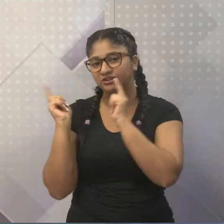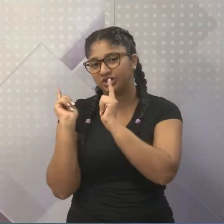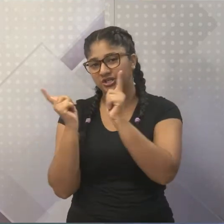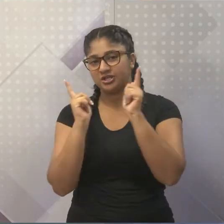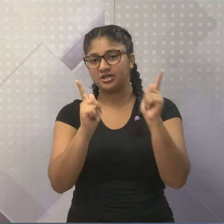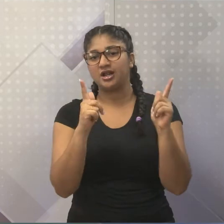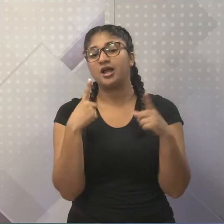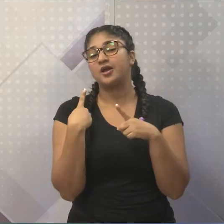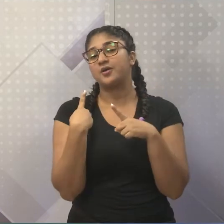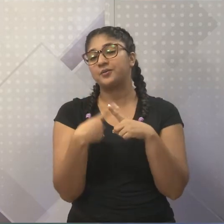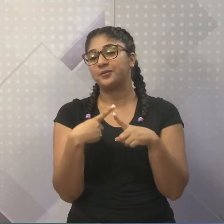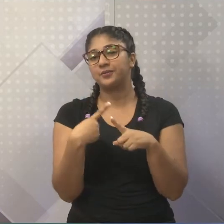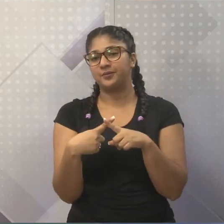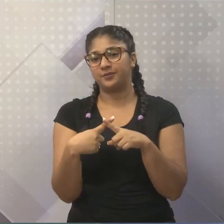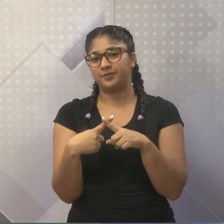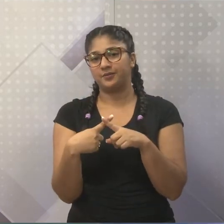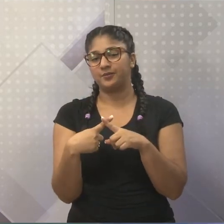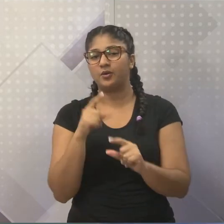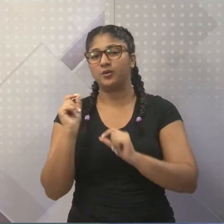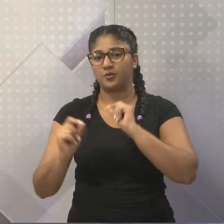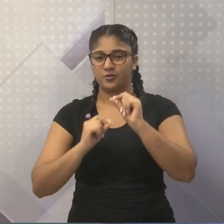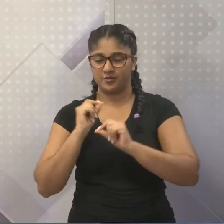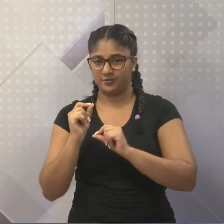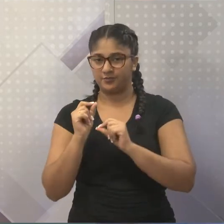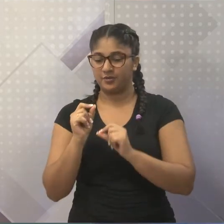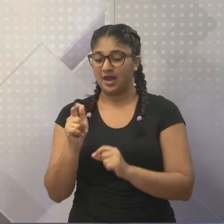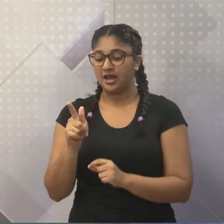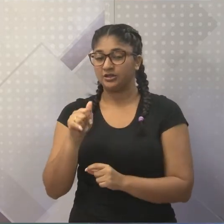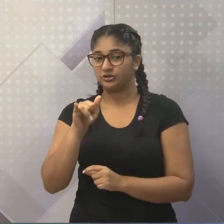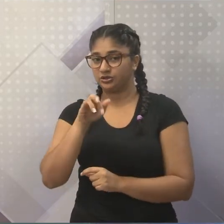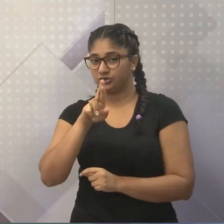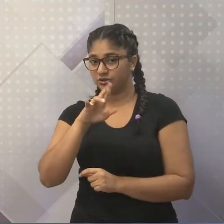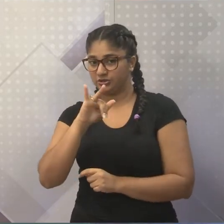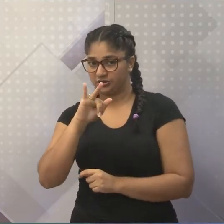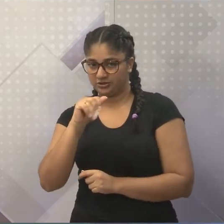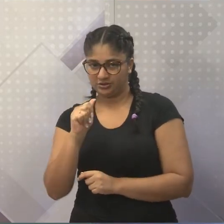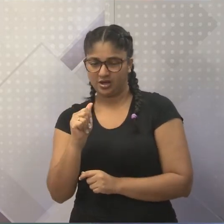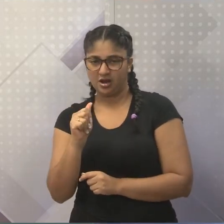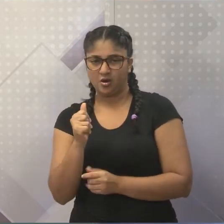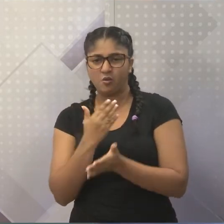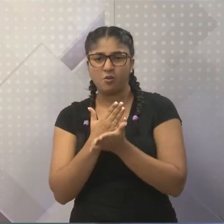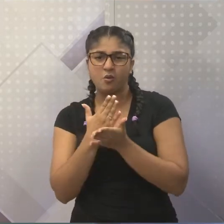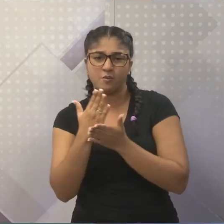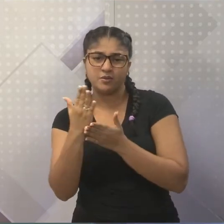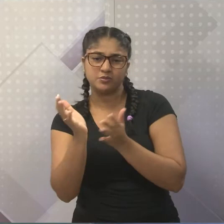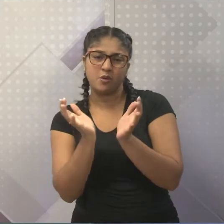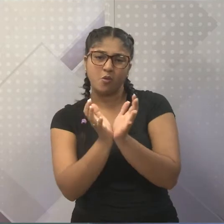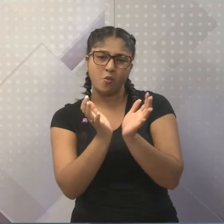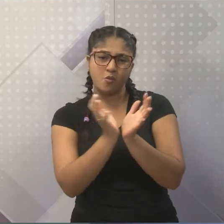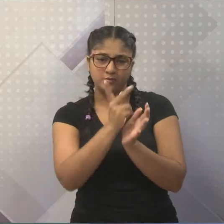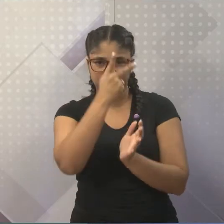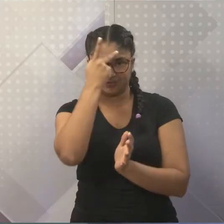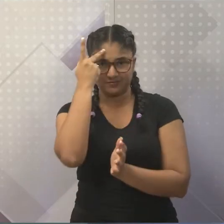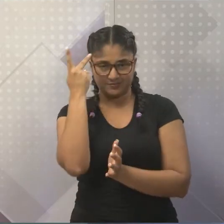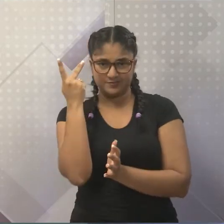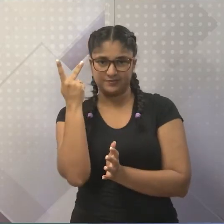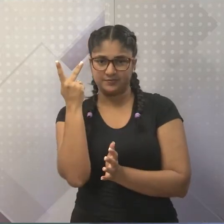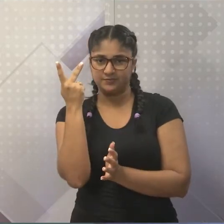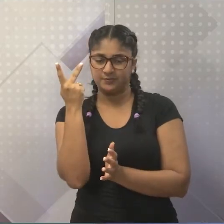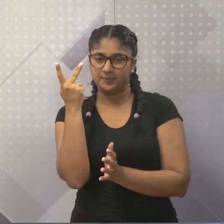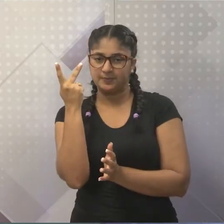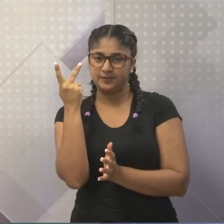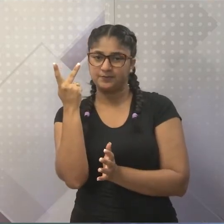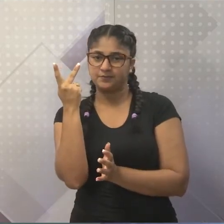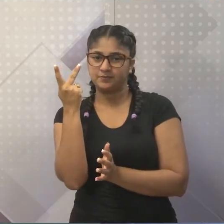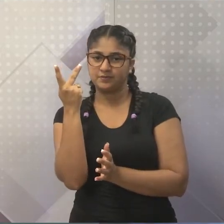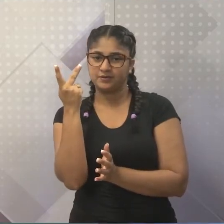feito em um reduto. As gírias, elas surgem para atender a determinado grupo linguístico, certo? E